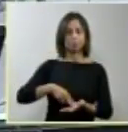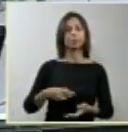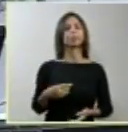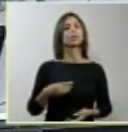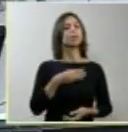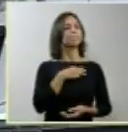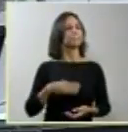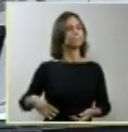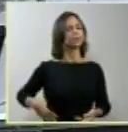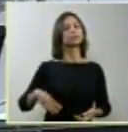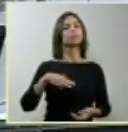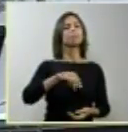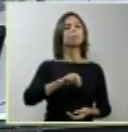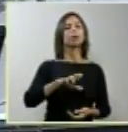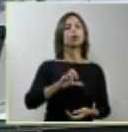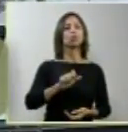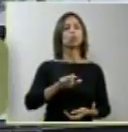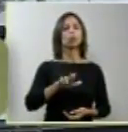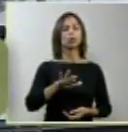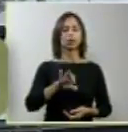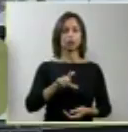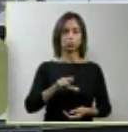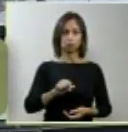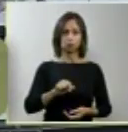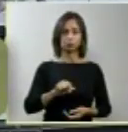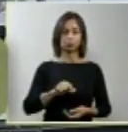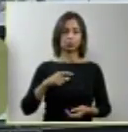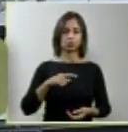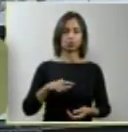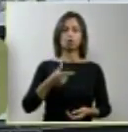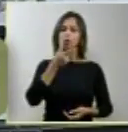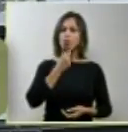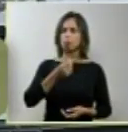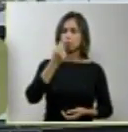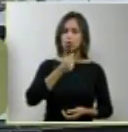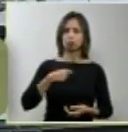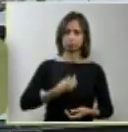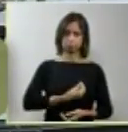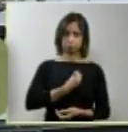Aurélio, senhoras, senhores,